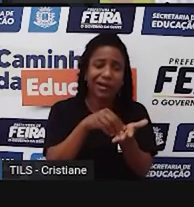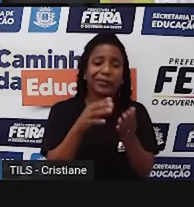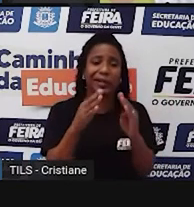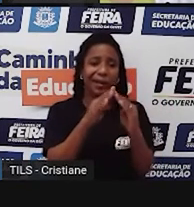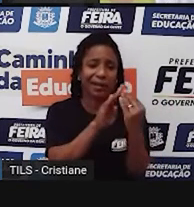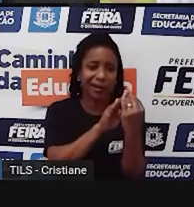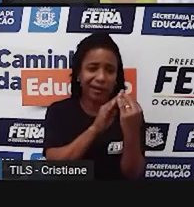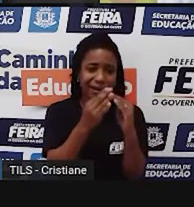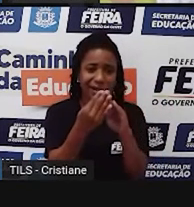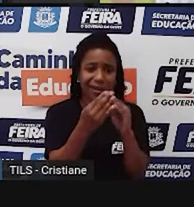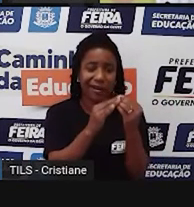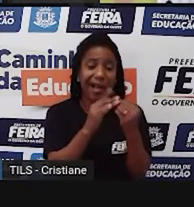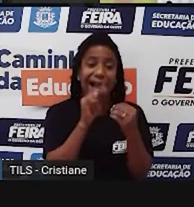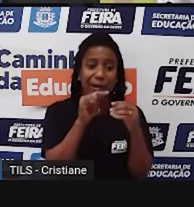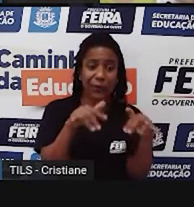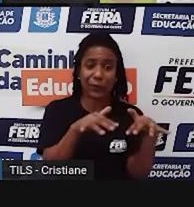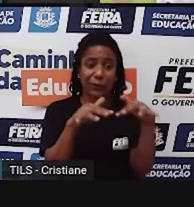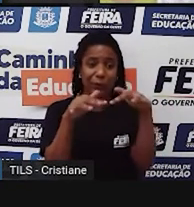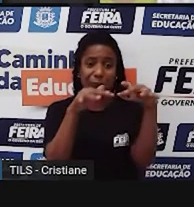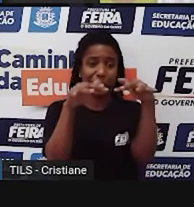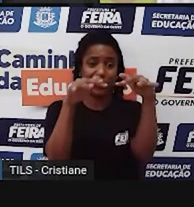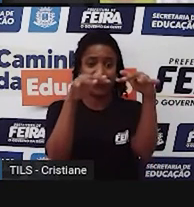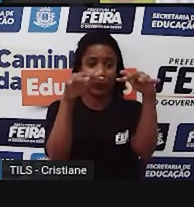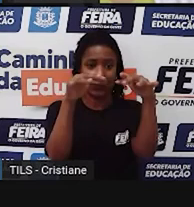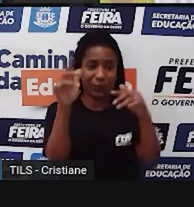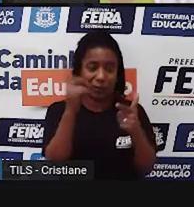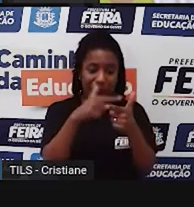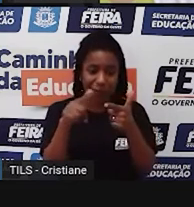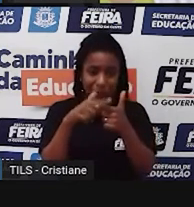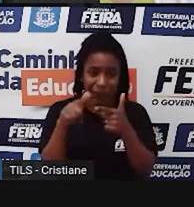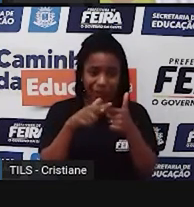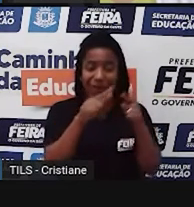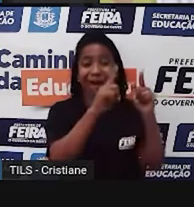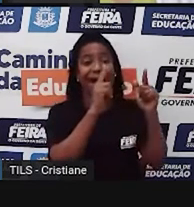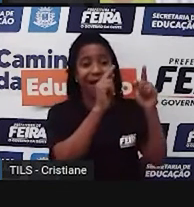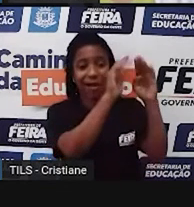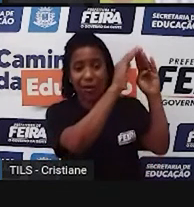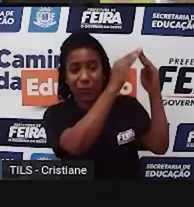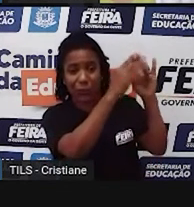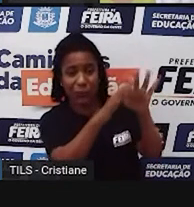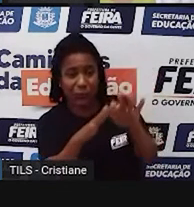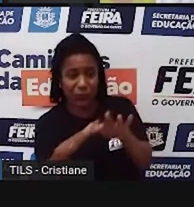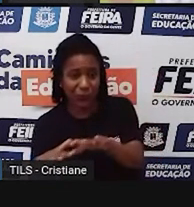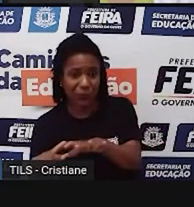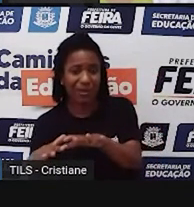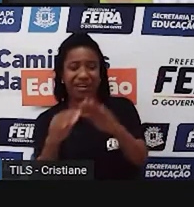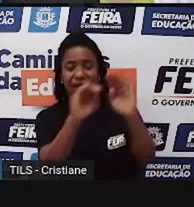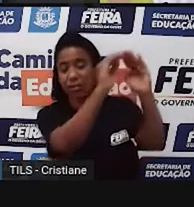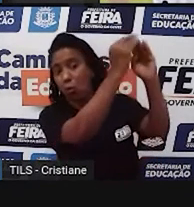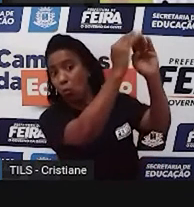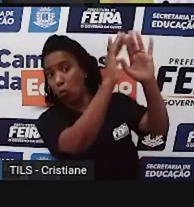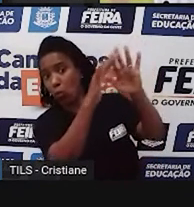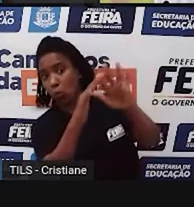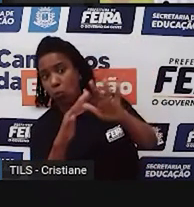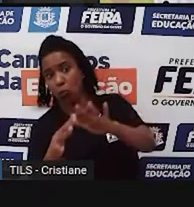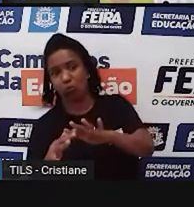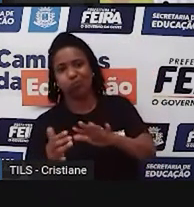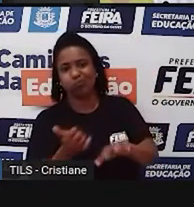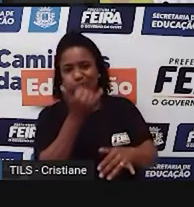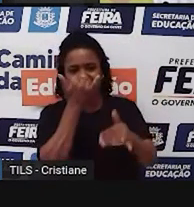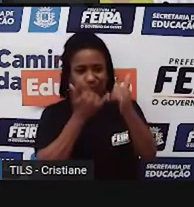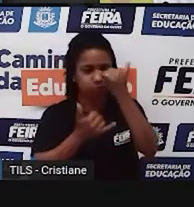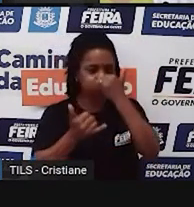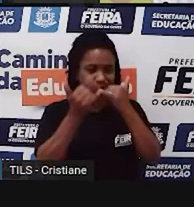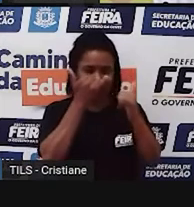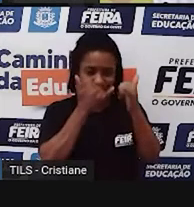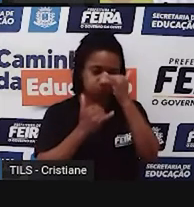sofrem até com as enchentes, sofrem também com problemas de deslizamentos. Então, uma série de coisas aí que a gente